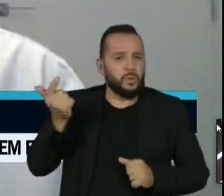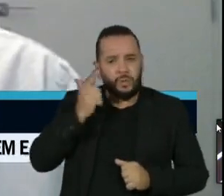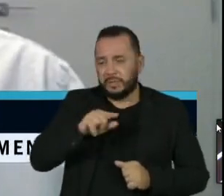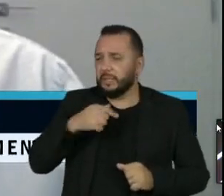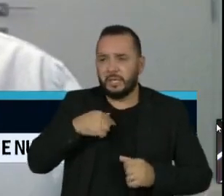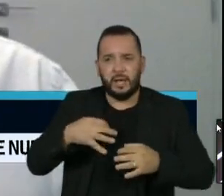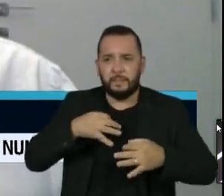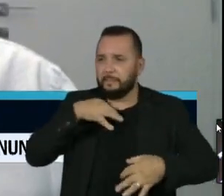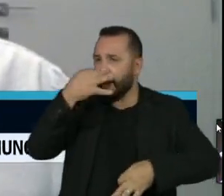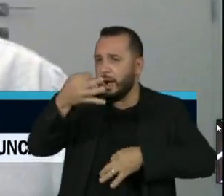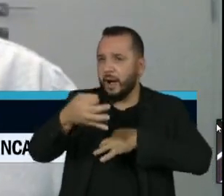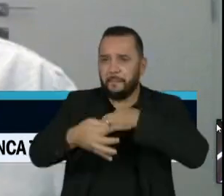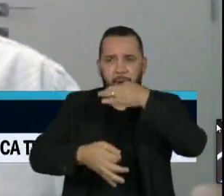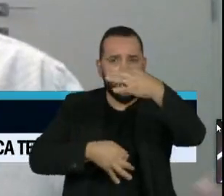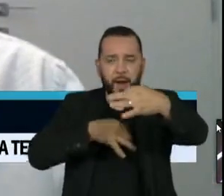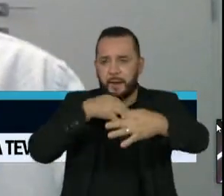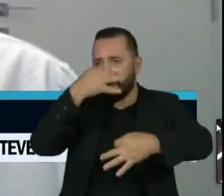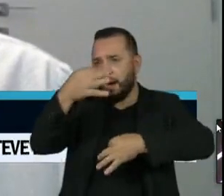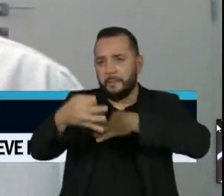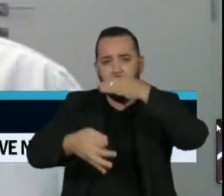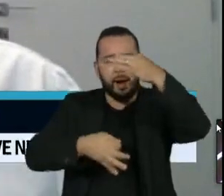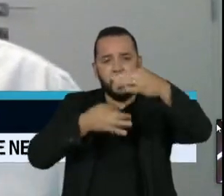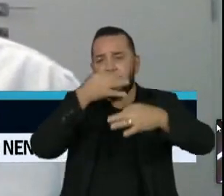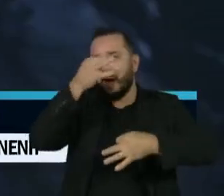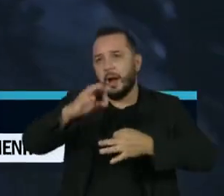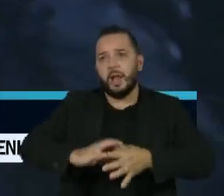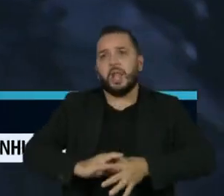exercer a sua liberdade de expressão. Obrigado. Obrigado.